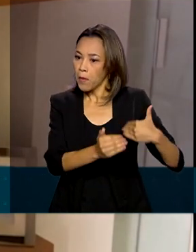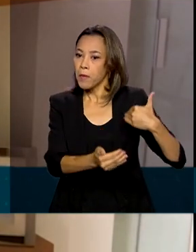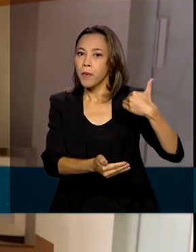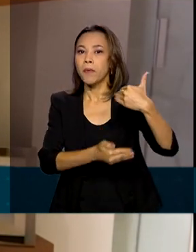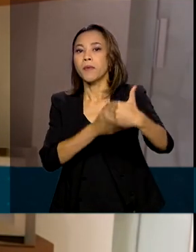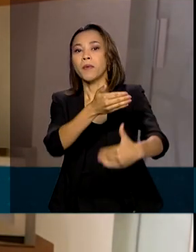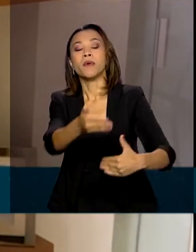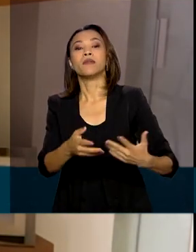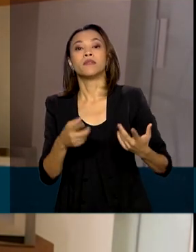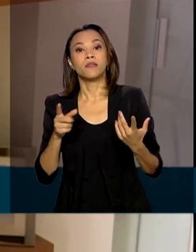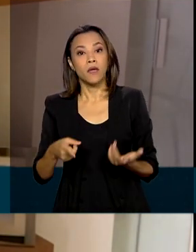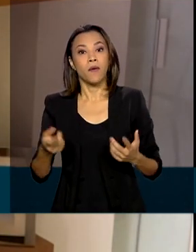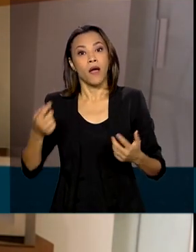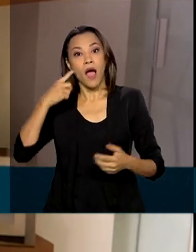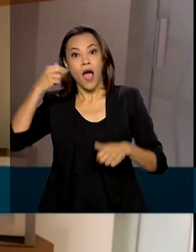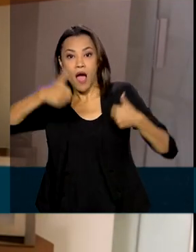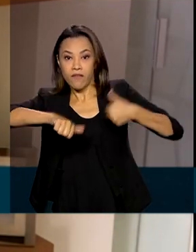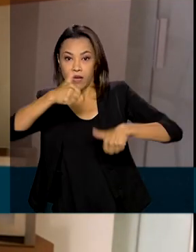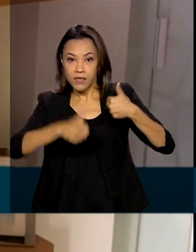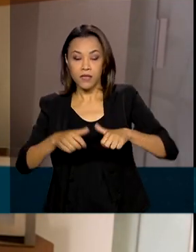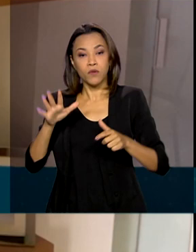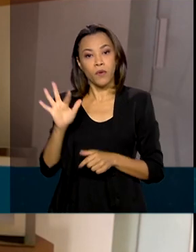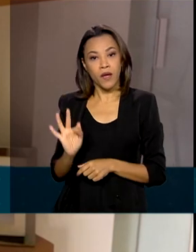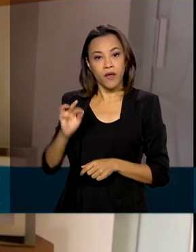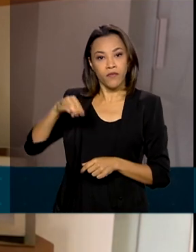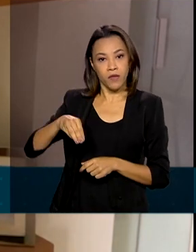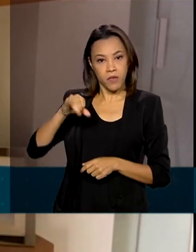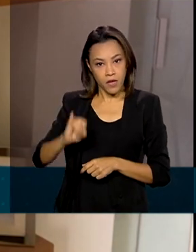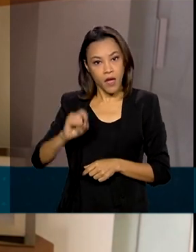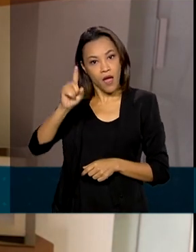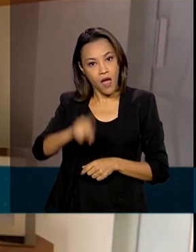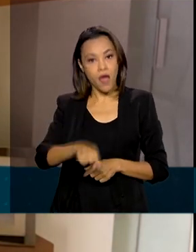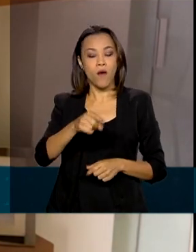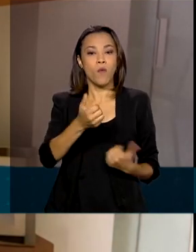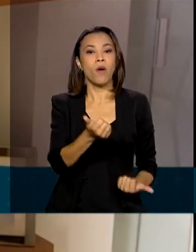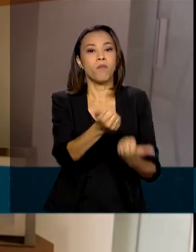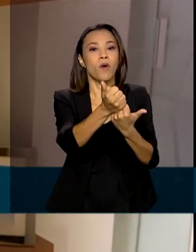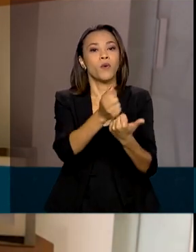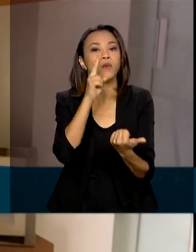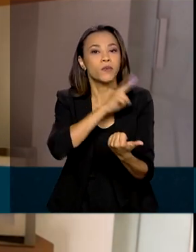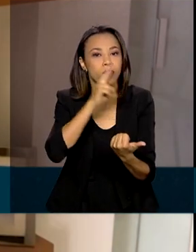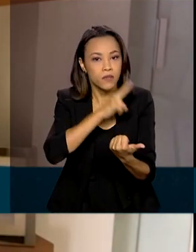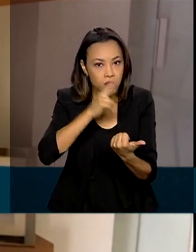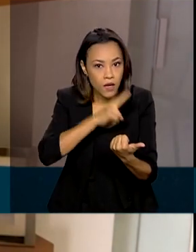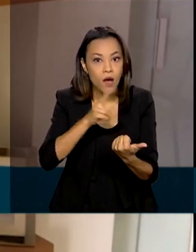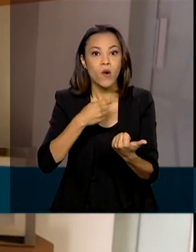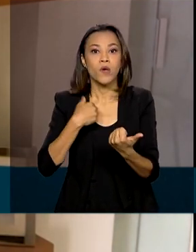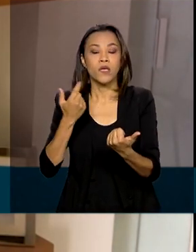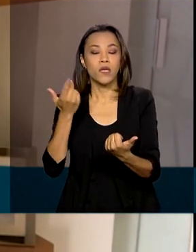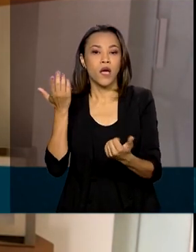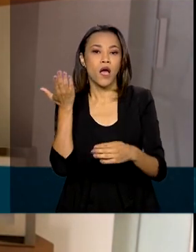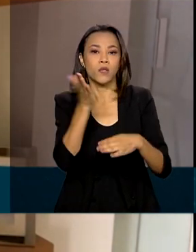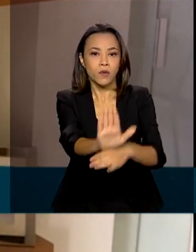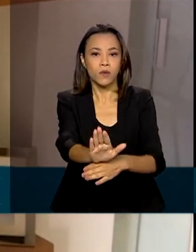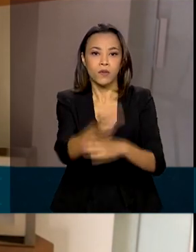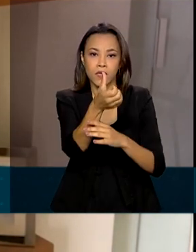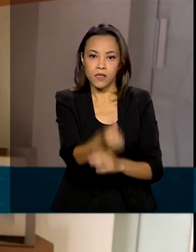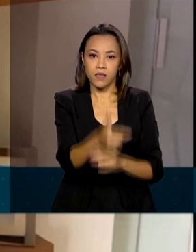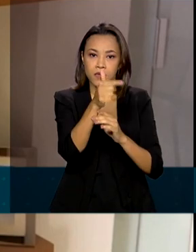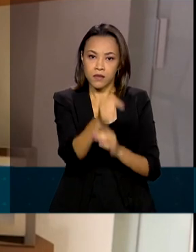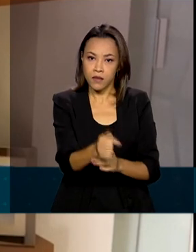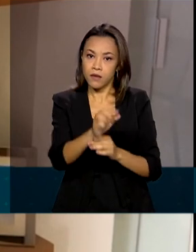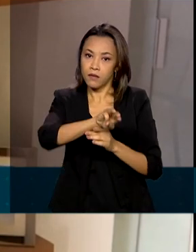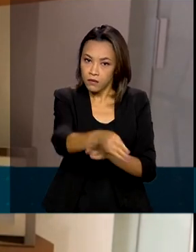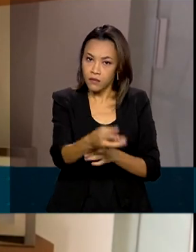Na avaliação do FMI, o destaque é o auxílio emergencial, que alcançou 67 milhões e 700